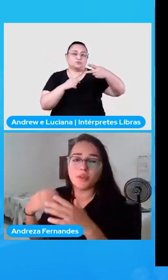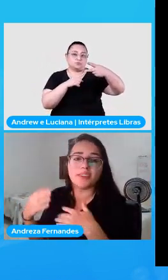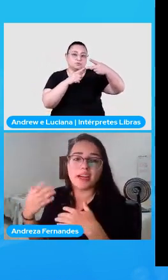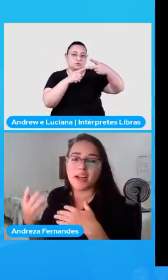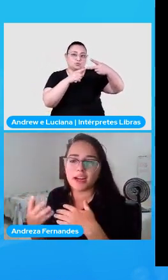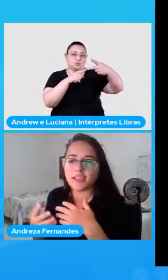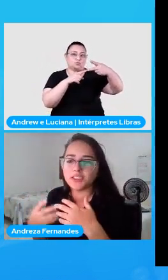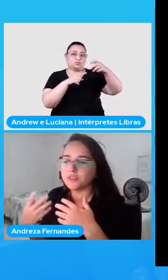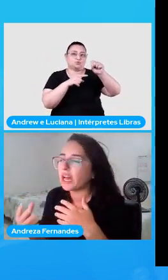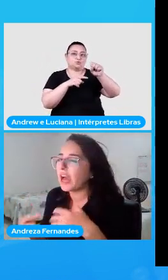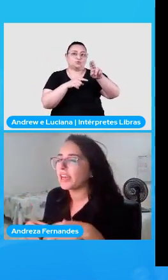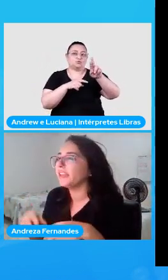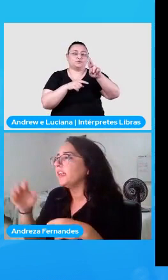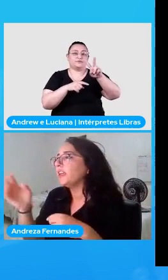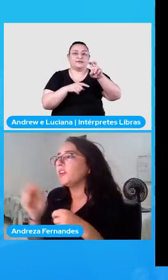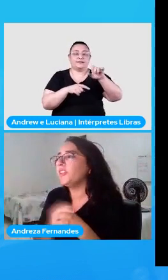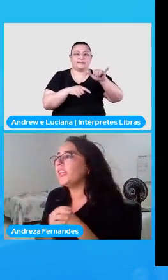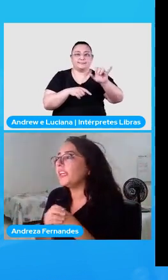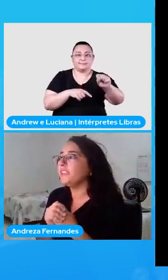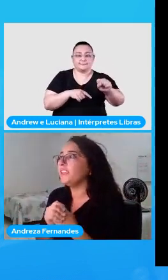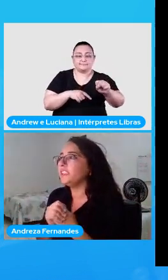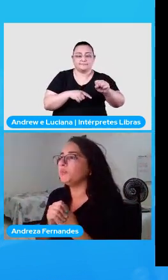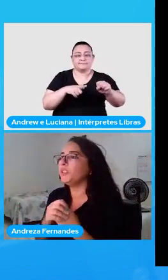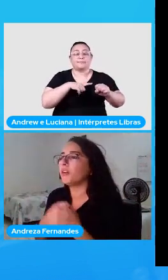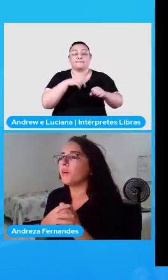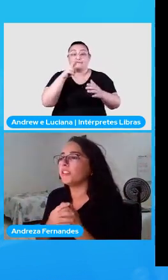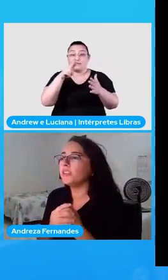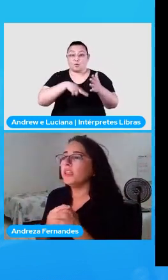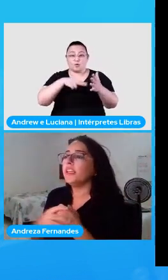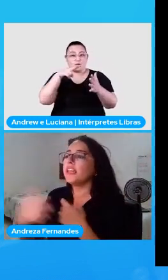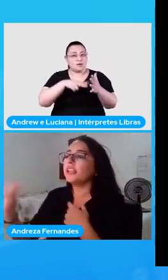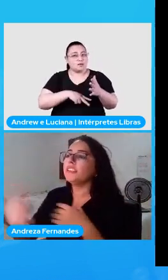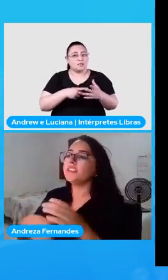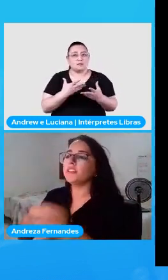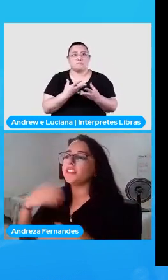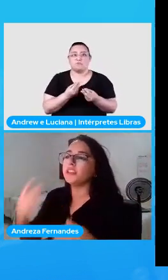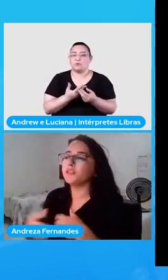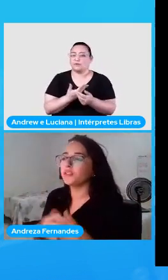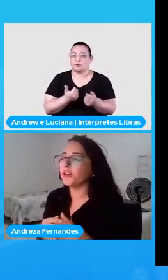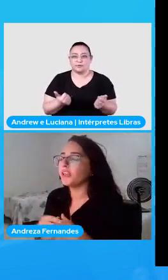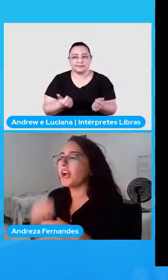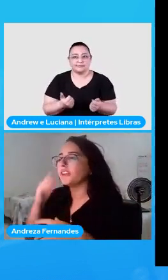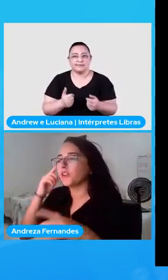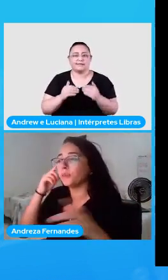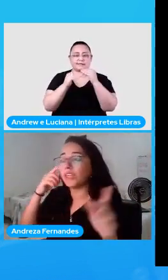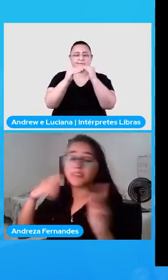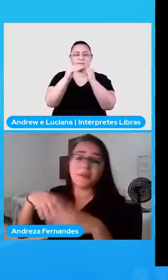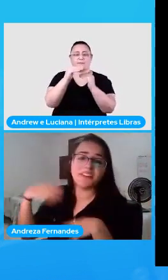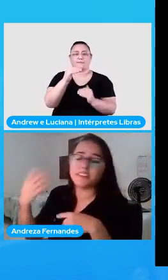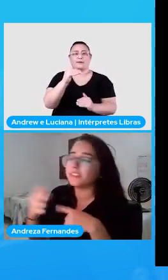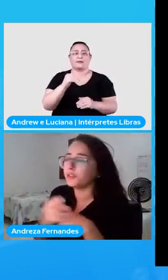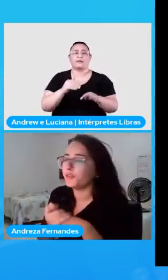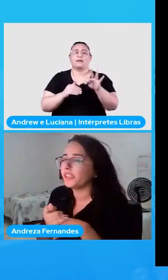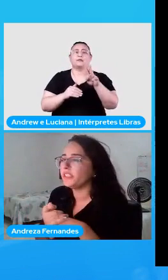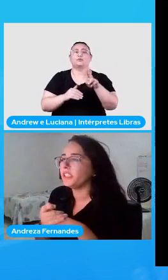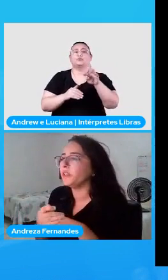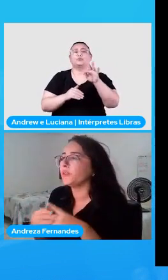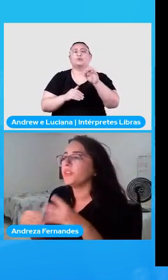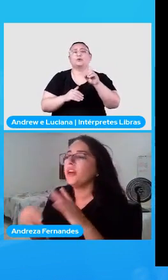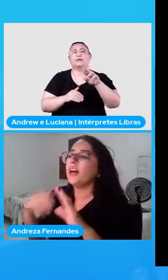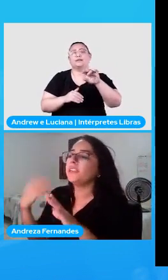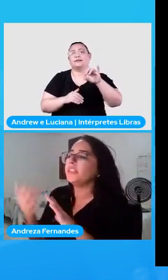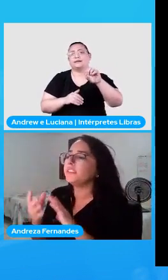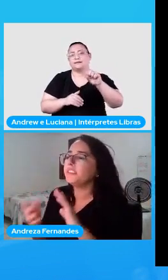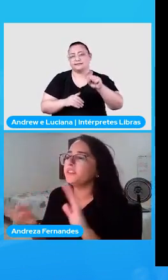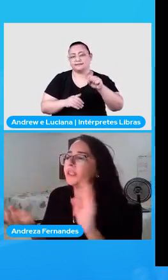quando eu comecei a estudar a área, eu li ele, entendi muita coisa, e além disso, eu deixei uns tutoriais, como essa parte de detecção de fake news,